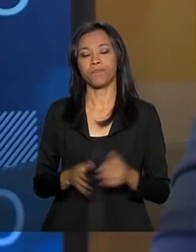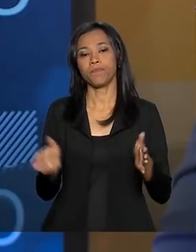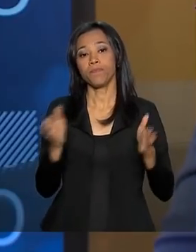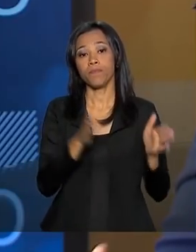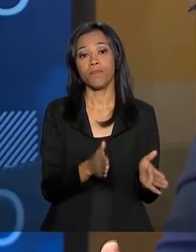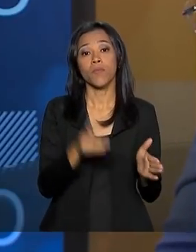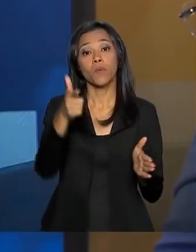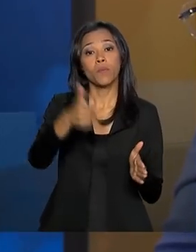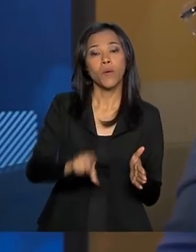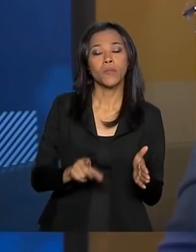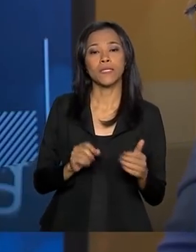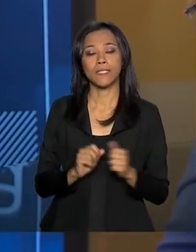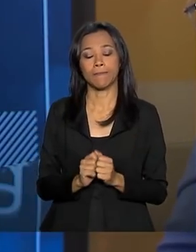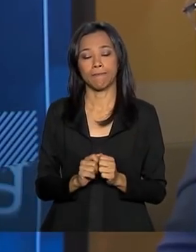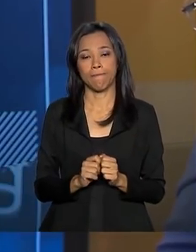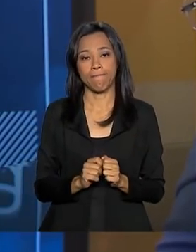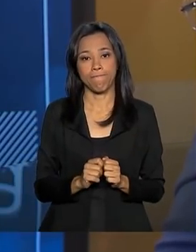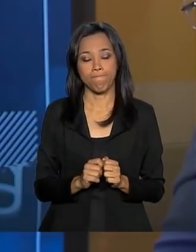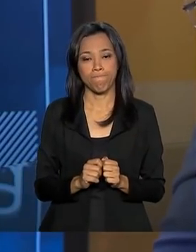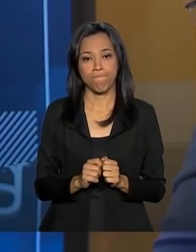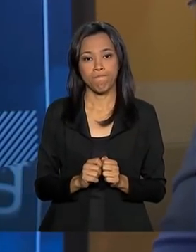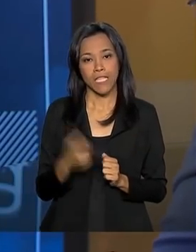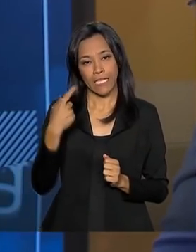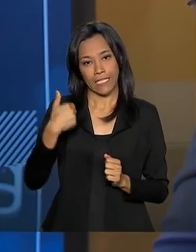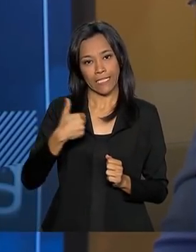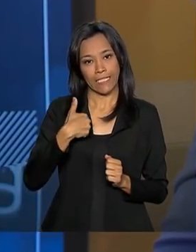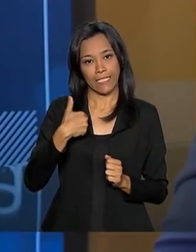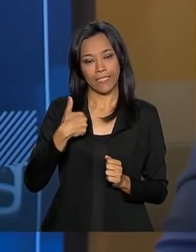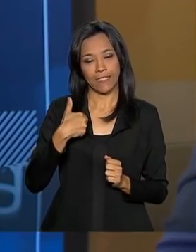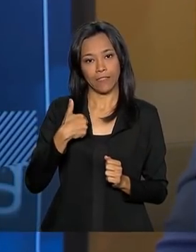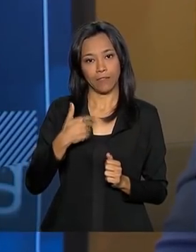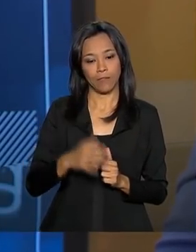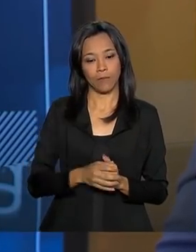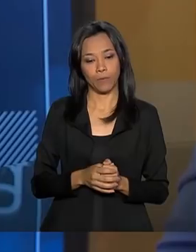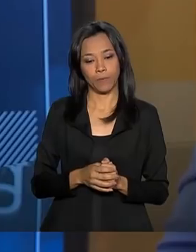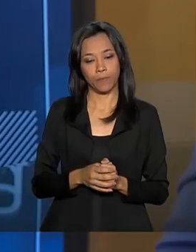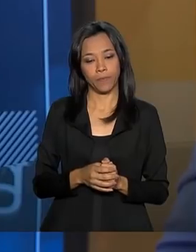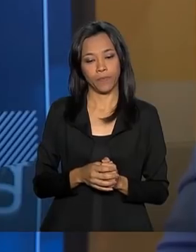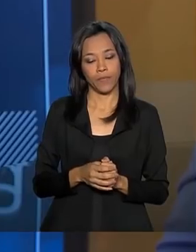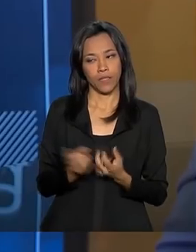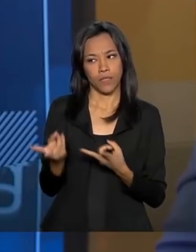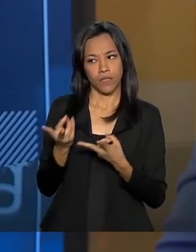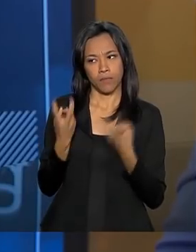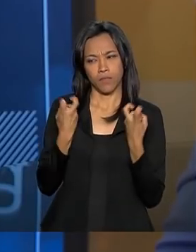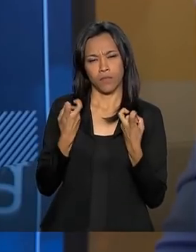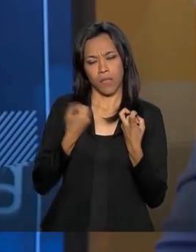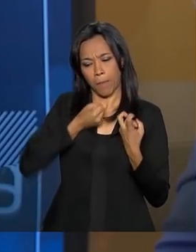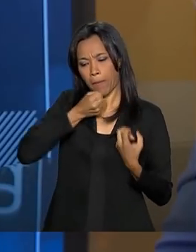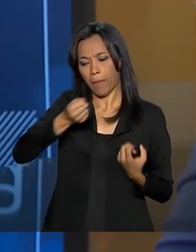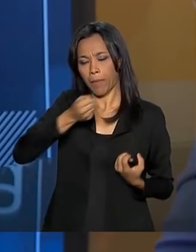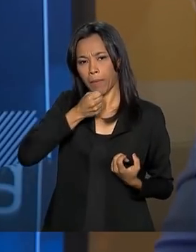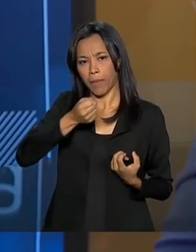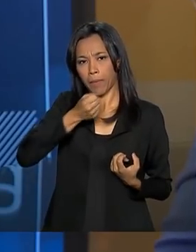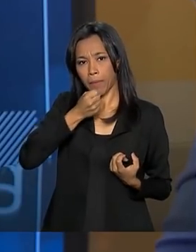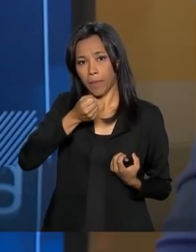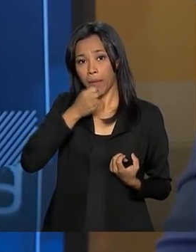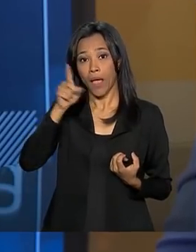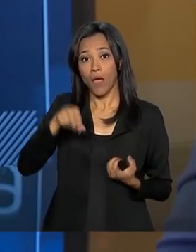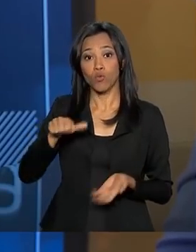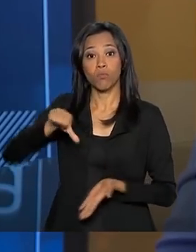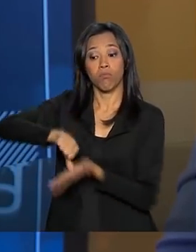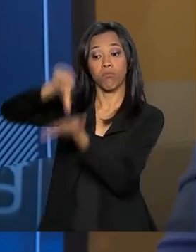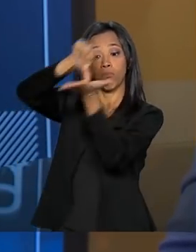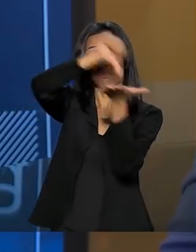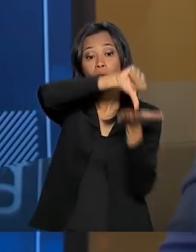iniciativa que eu tenho uma olhada para a nossa entrevista é a questão dos polos de inovação